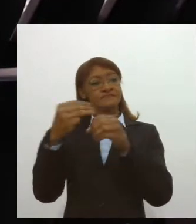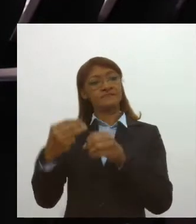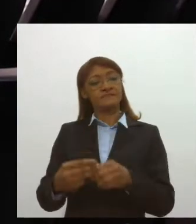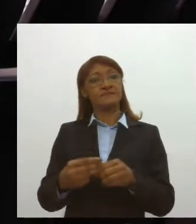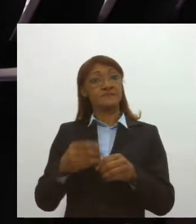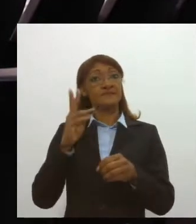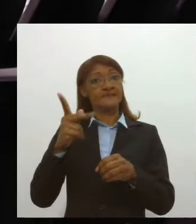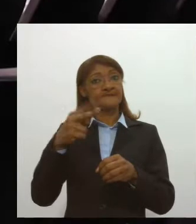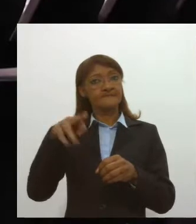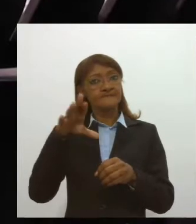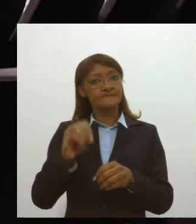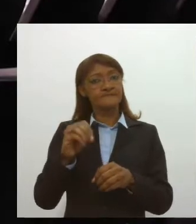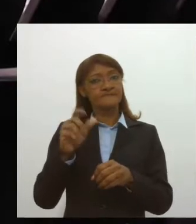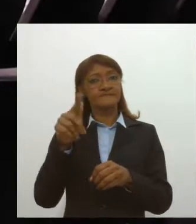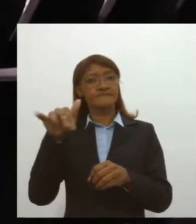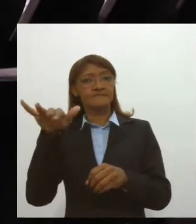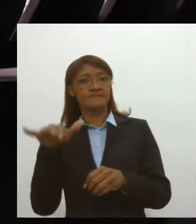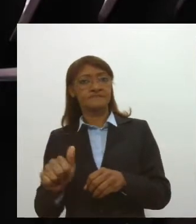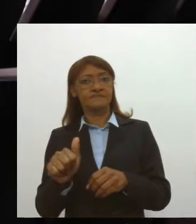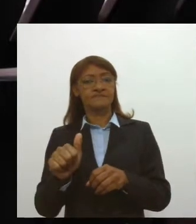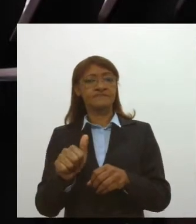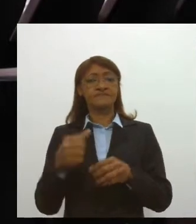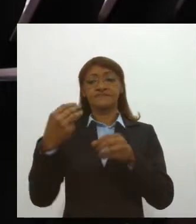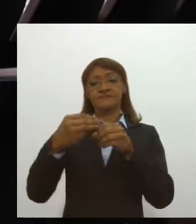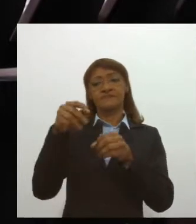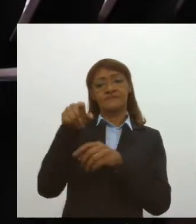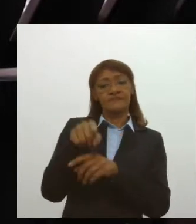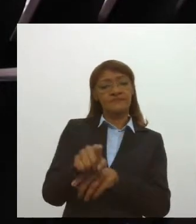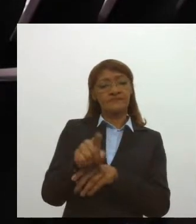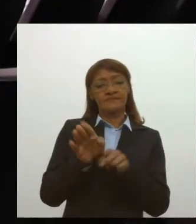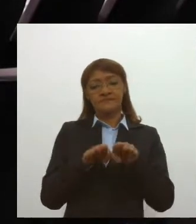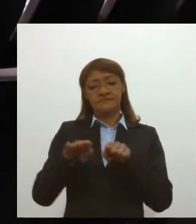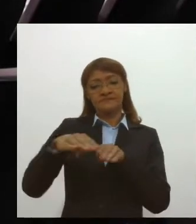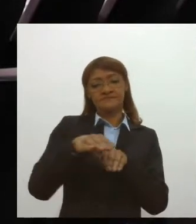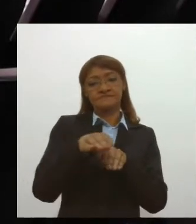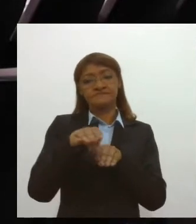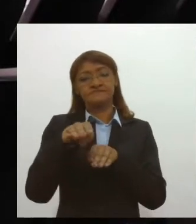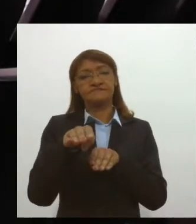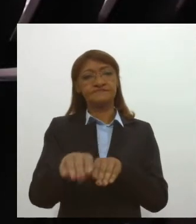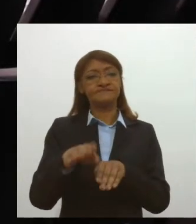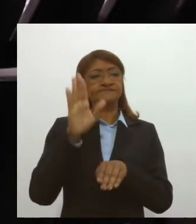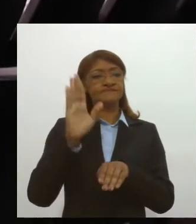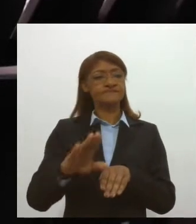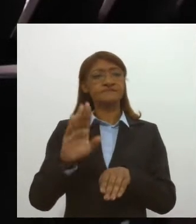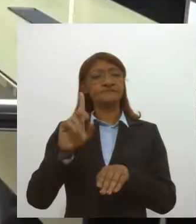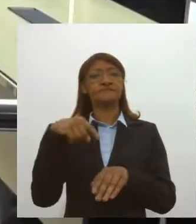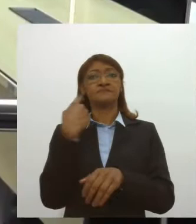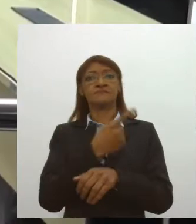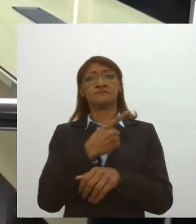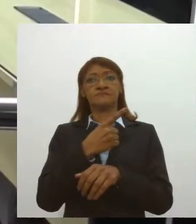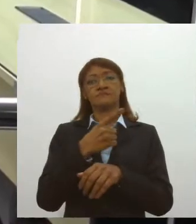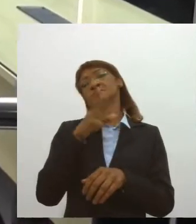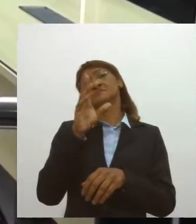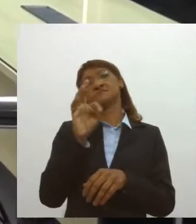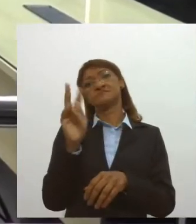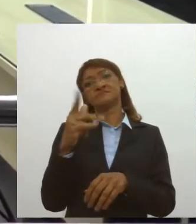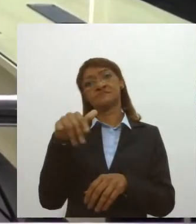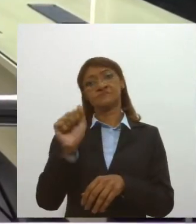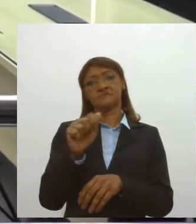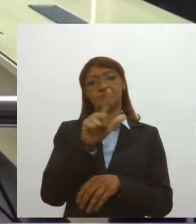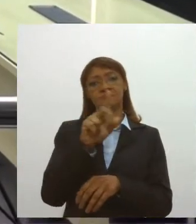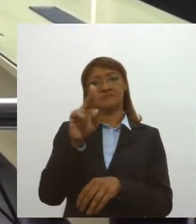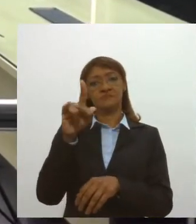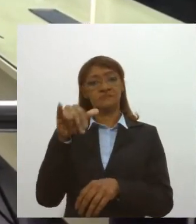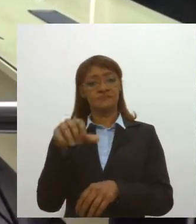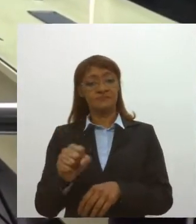Porto da Folha, Gararu, e deste município até o trevo que dá acesso à Nossa Senhora de Lourdes. Agora, o pedido